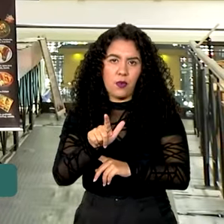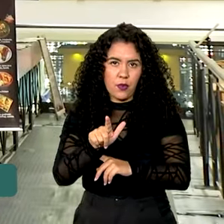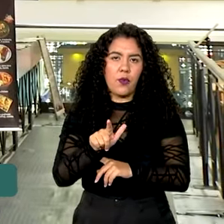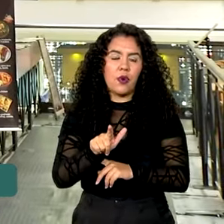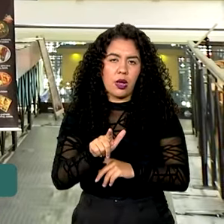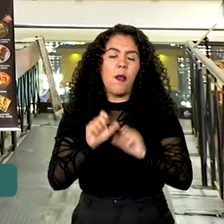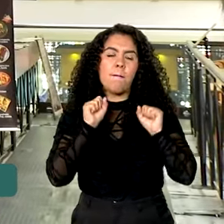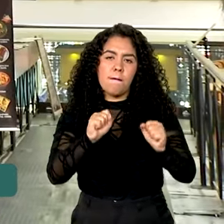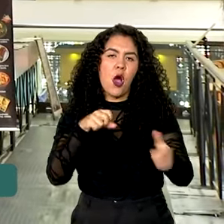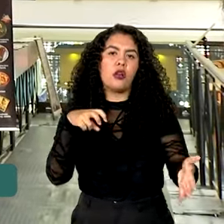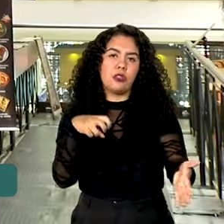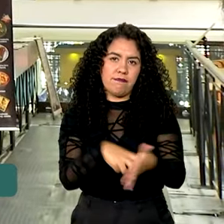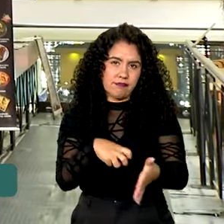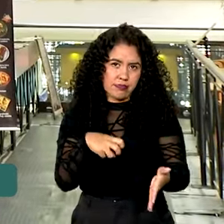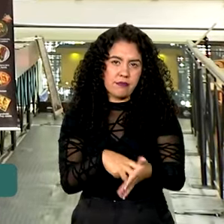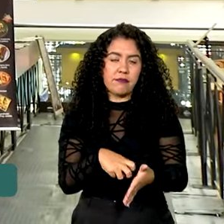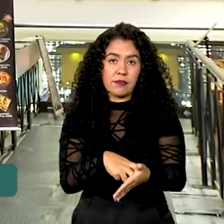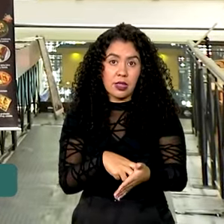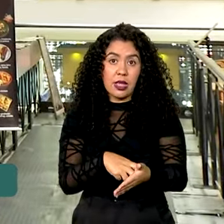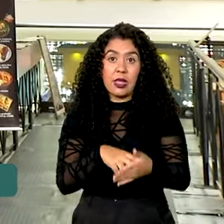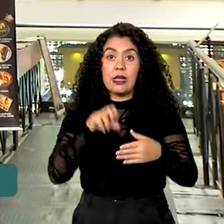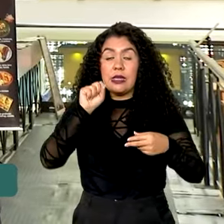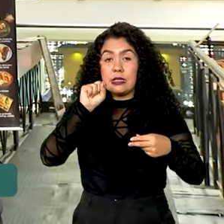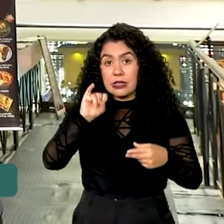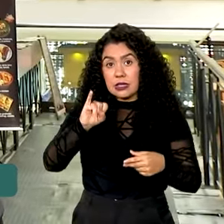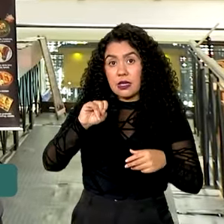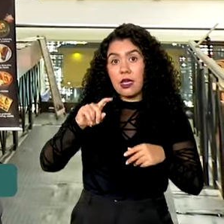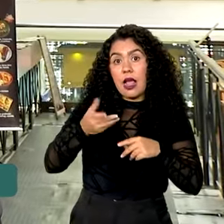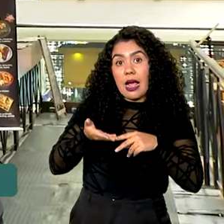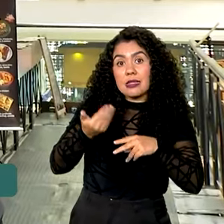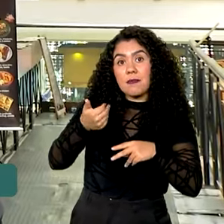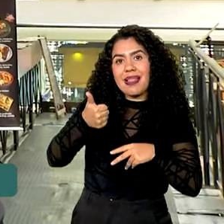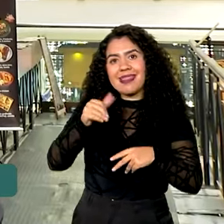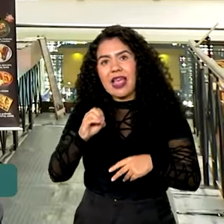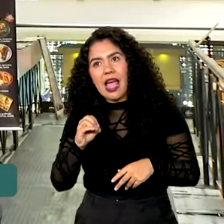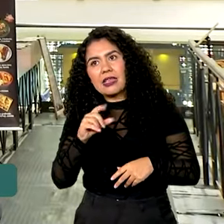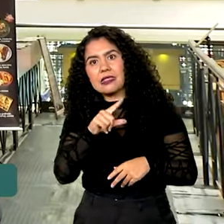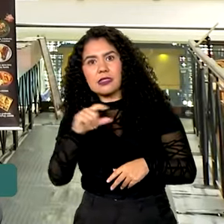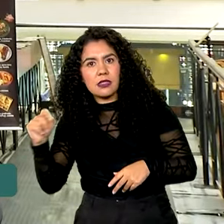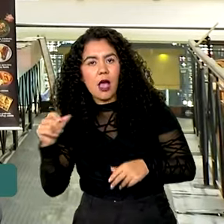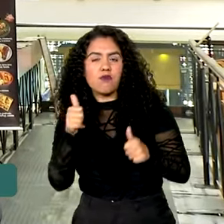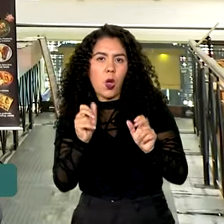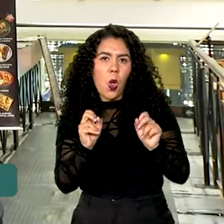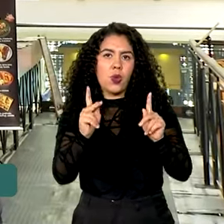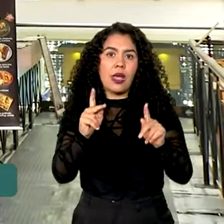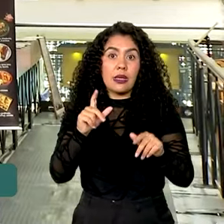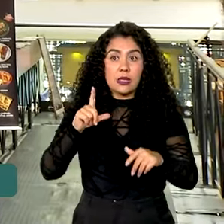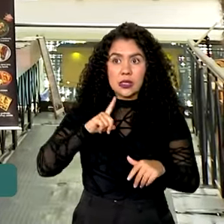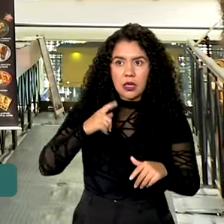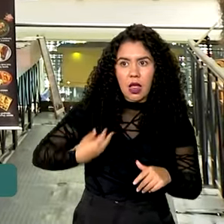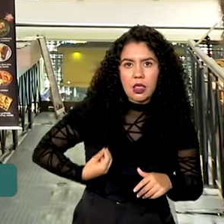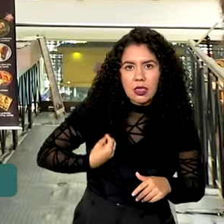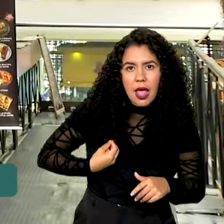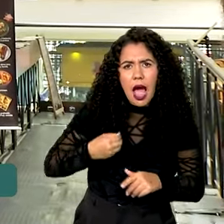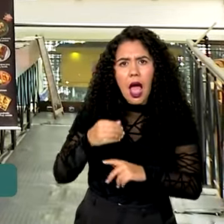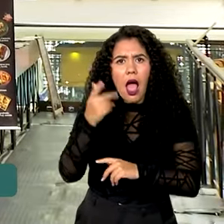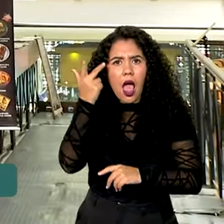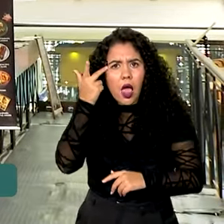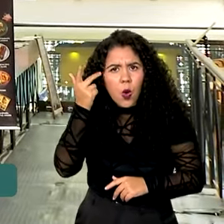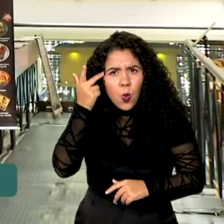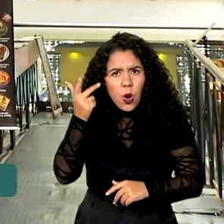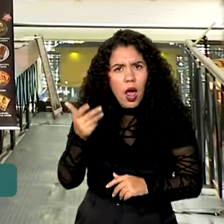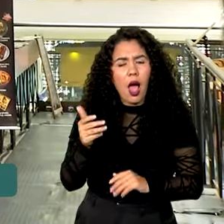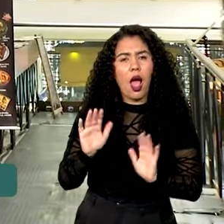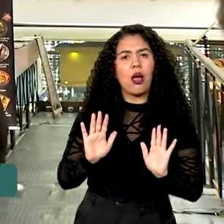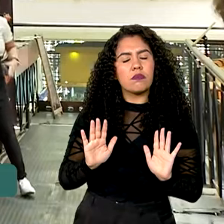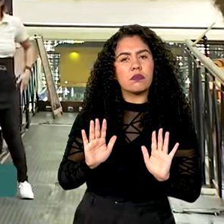podem ser penalizadas, né? Acima do 10 ou do 100, ok, e estiverem no regular ali, aí são mais medidas de